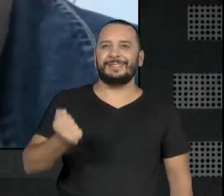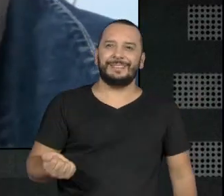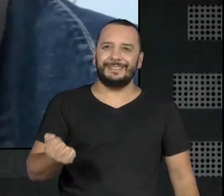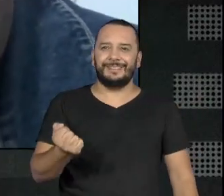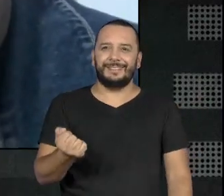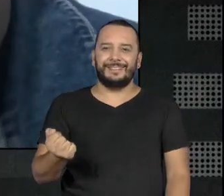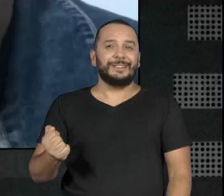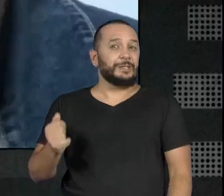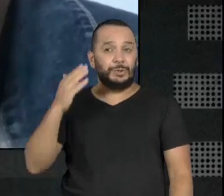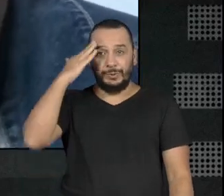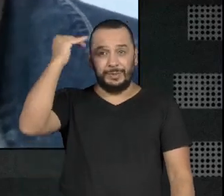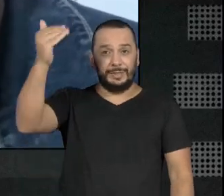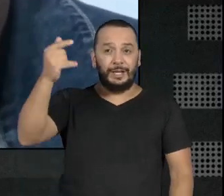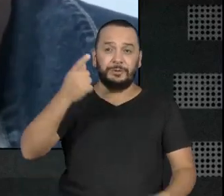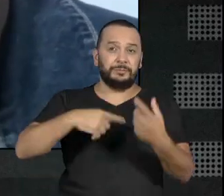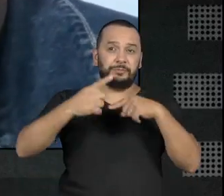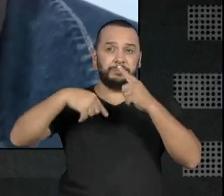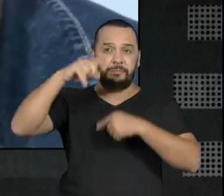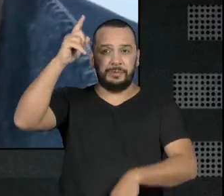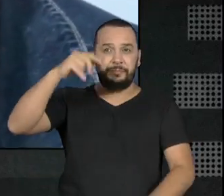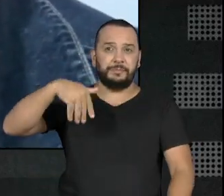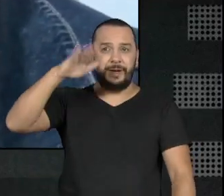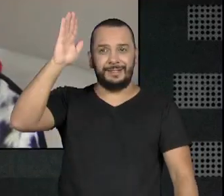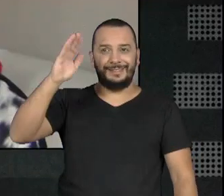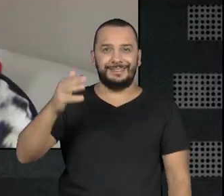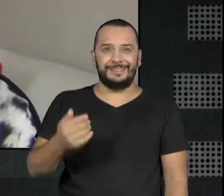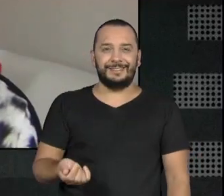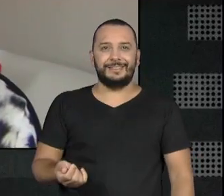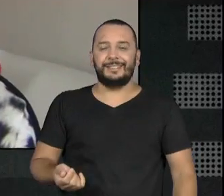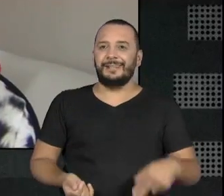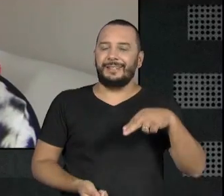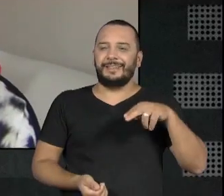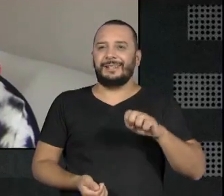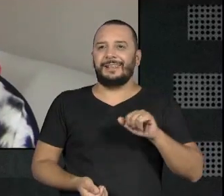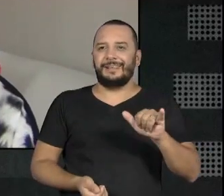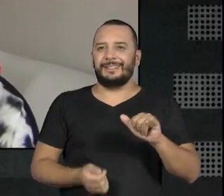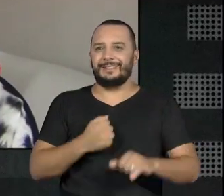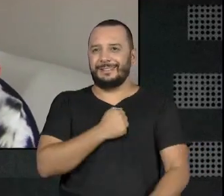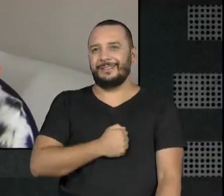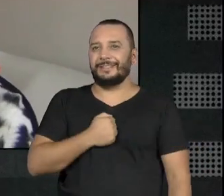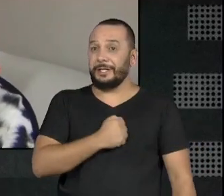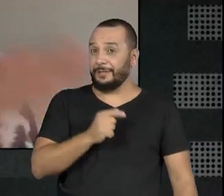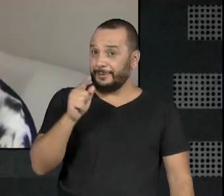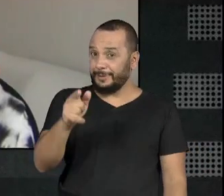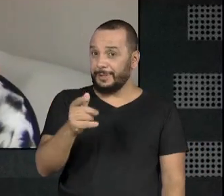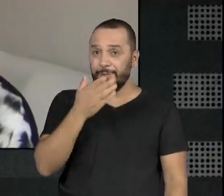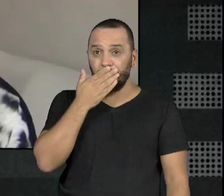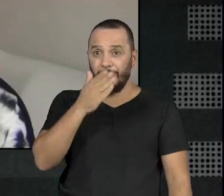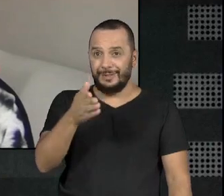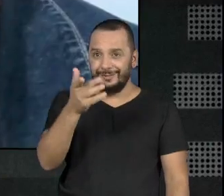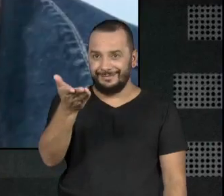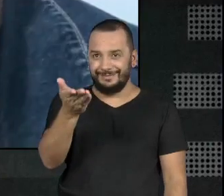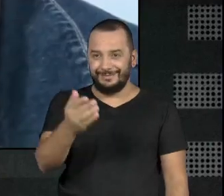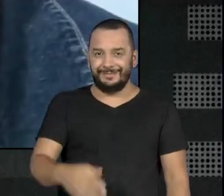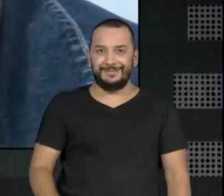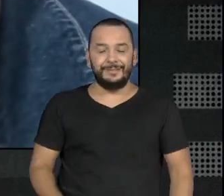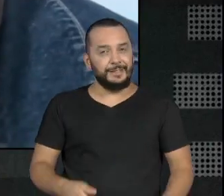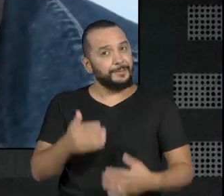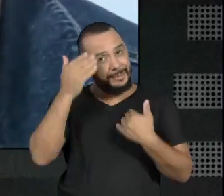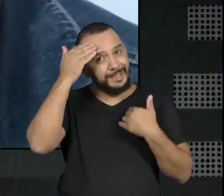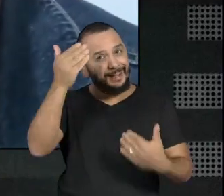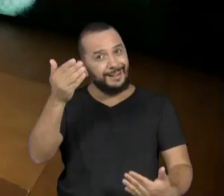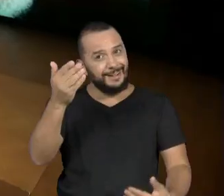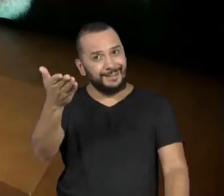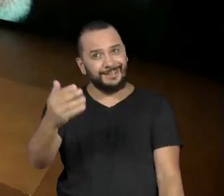digo mais sucesso, porque sucesso você já tem até agora. Ney, saudades de você, viu? Um beijão. Valeu,